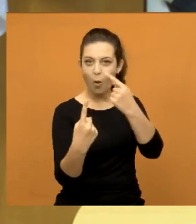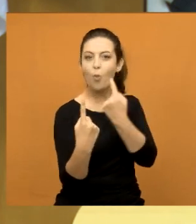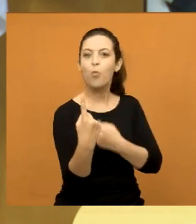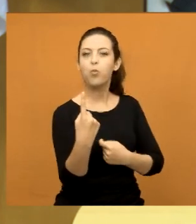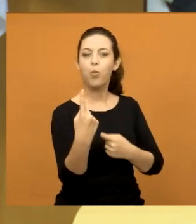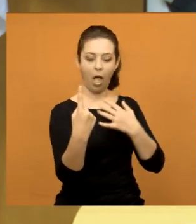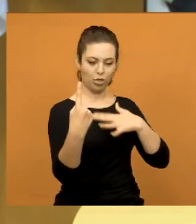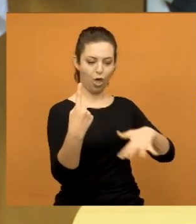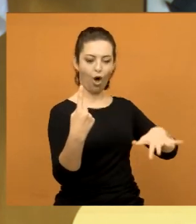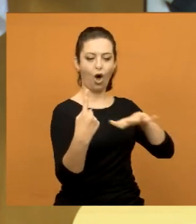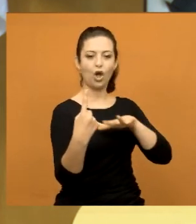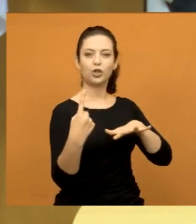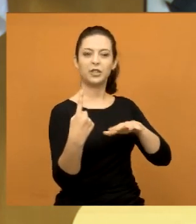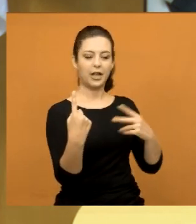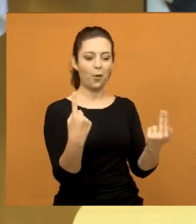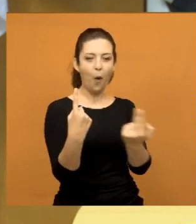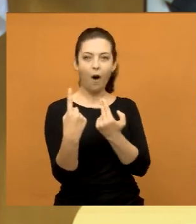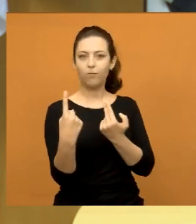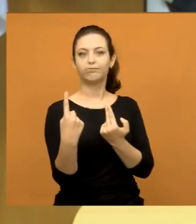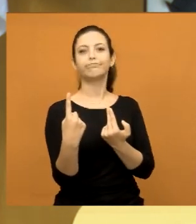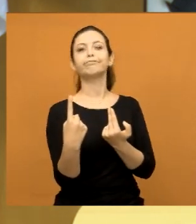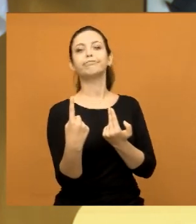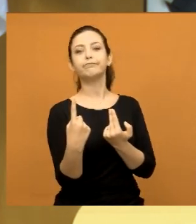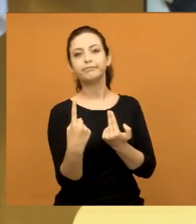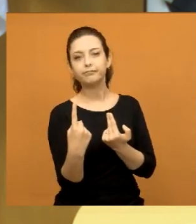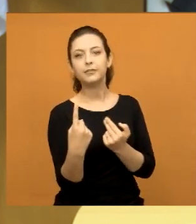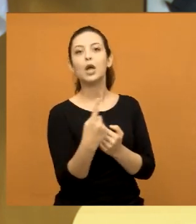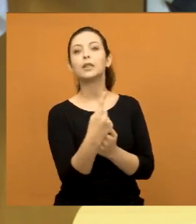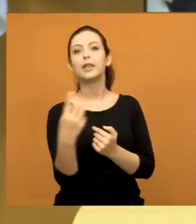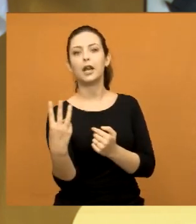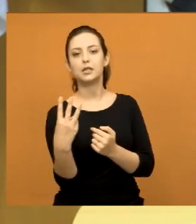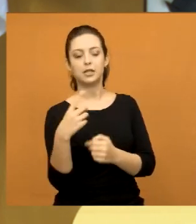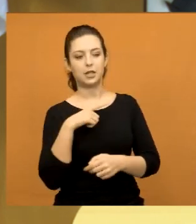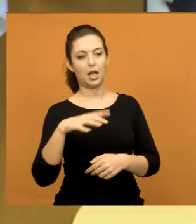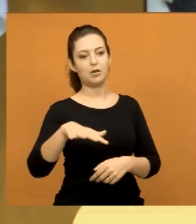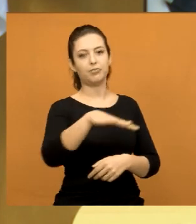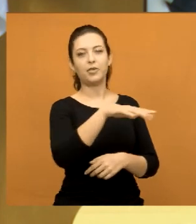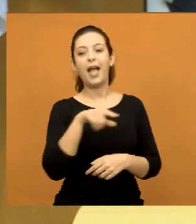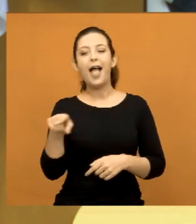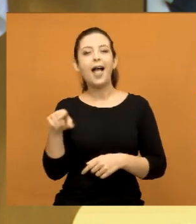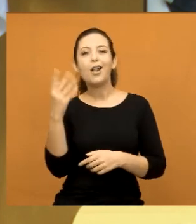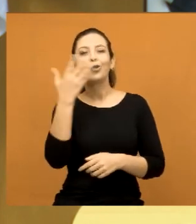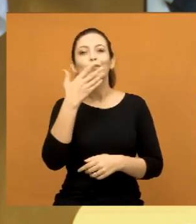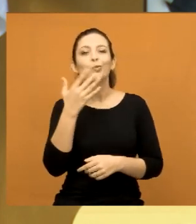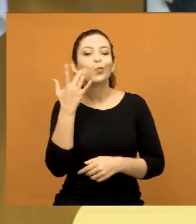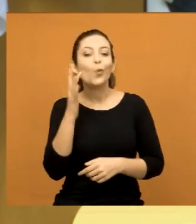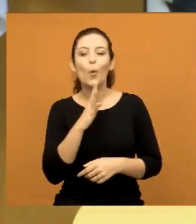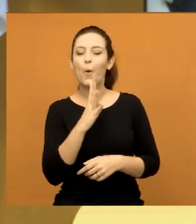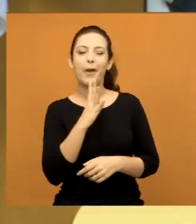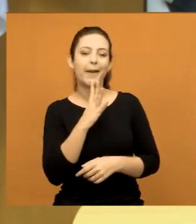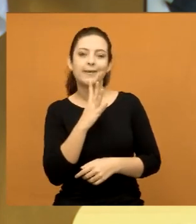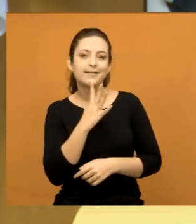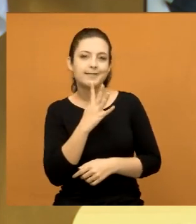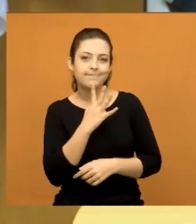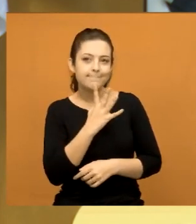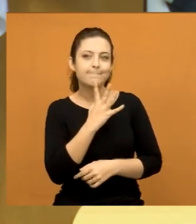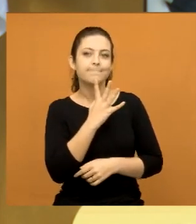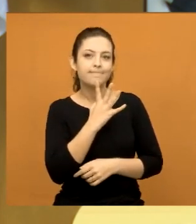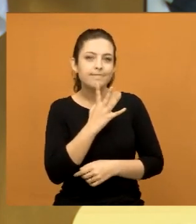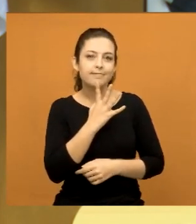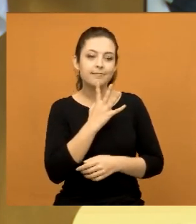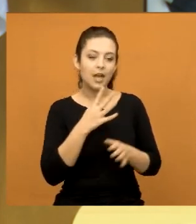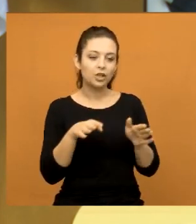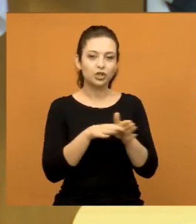pagando. Acabam pagando, porque nós somos 13 na casa. só que elas não falam quem é. E essa semana eu